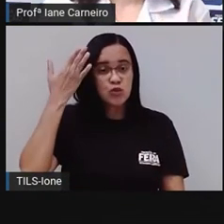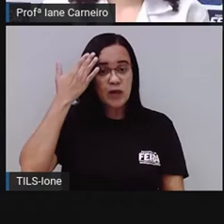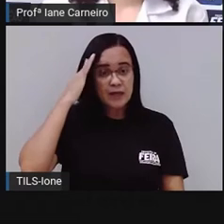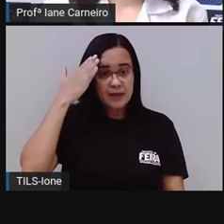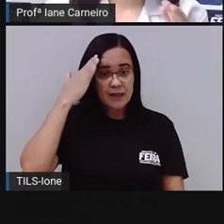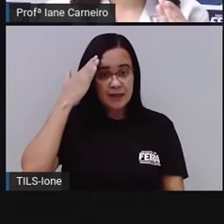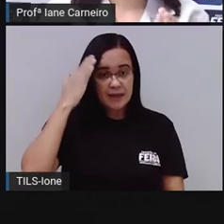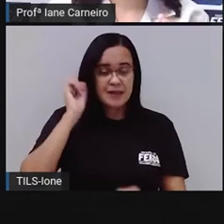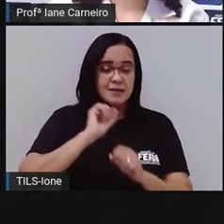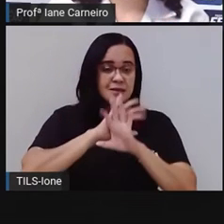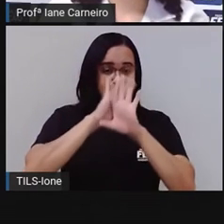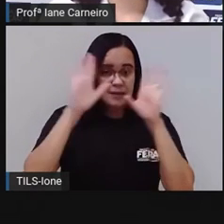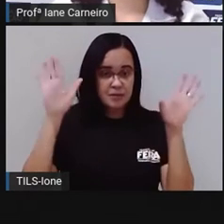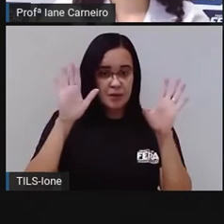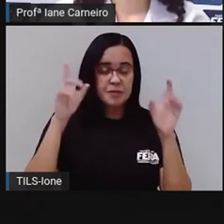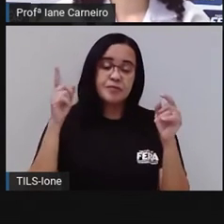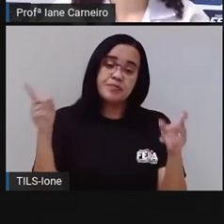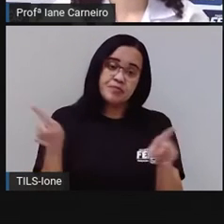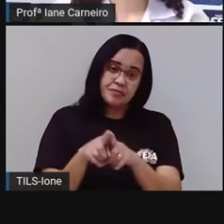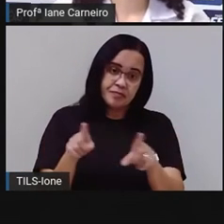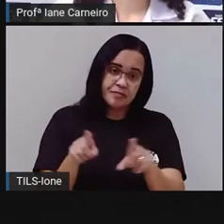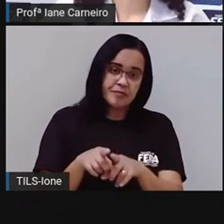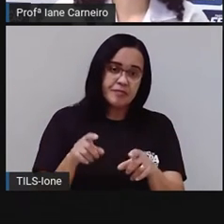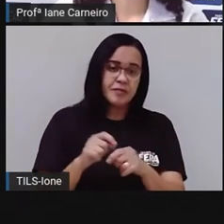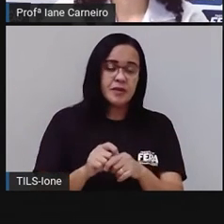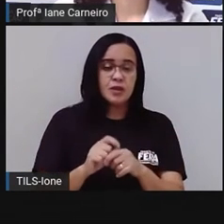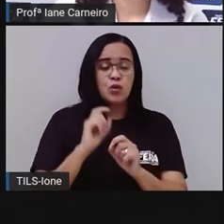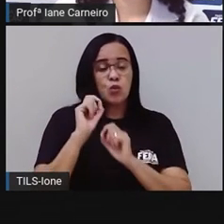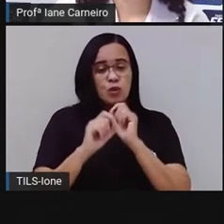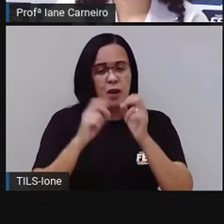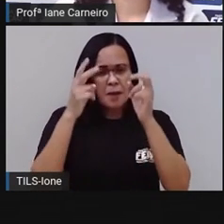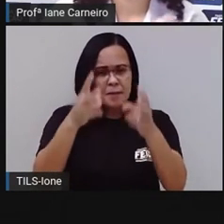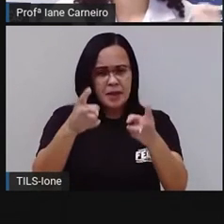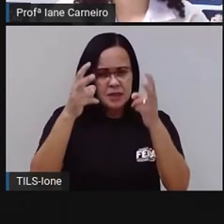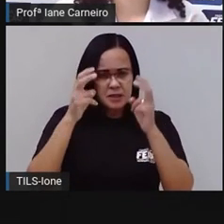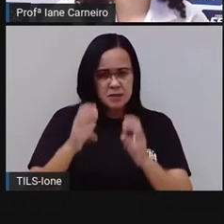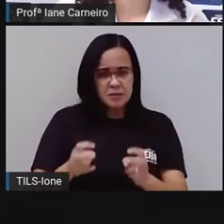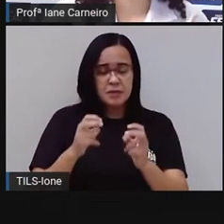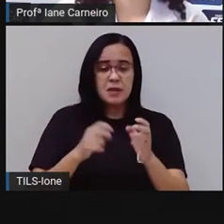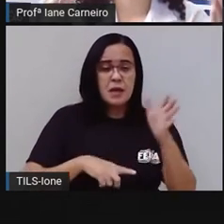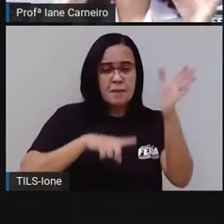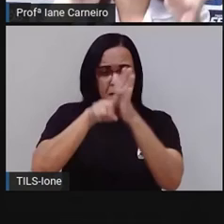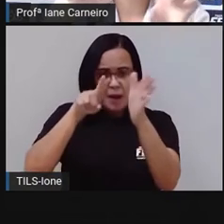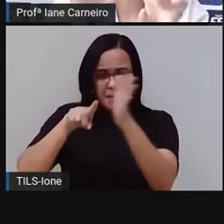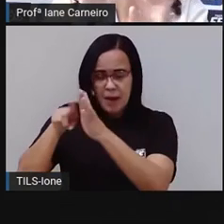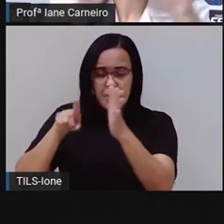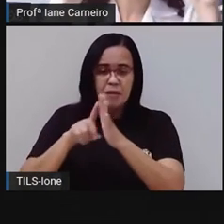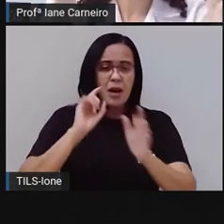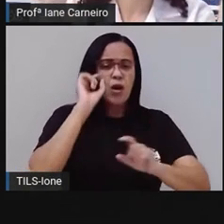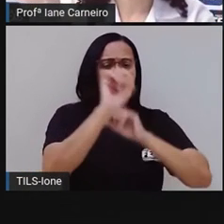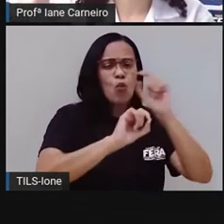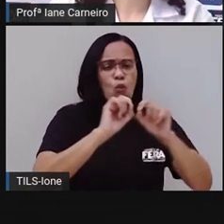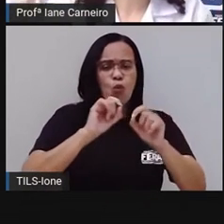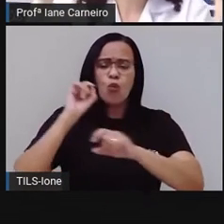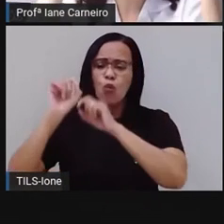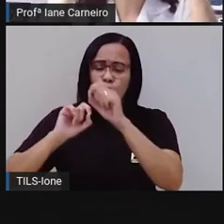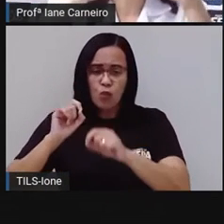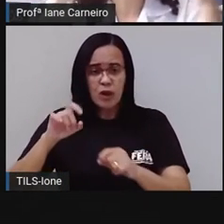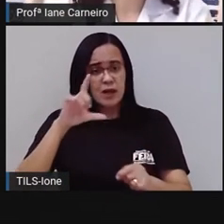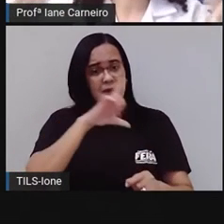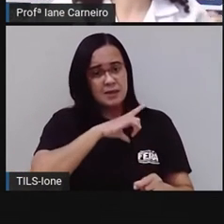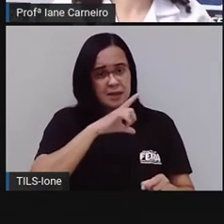Agora, gente vai perceber, né, que em algumas adivinhas tem respostas que tem uma palavra